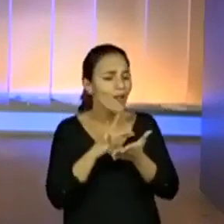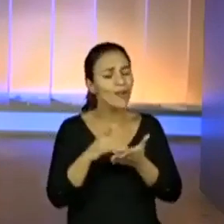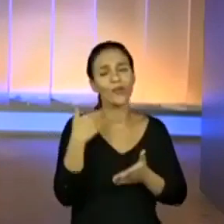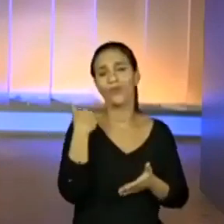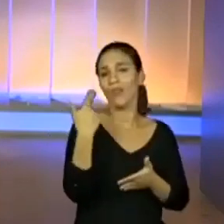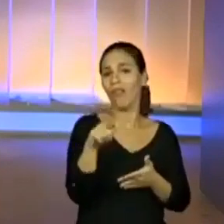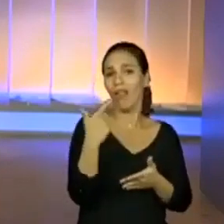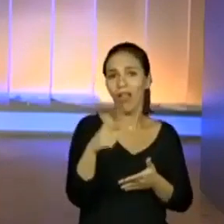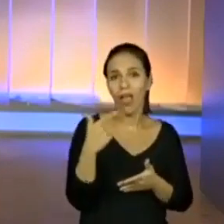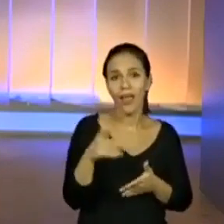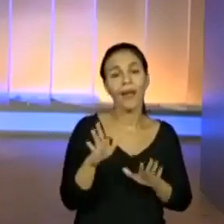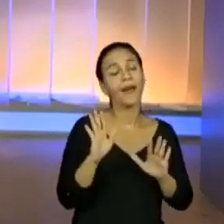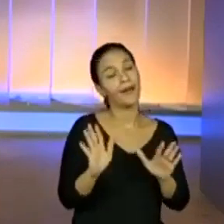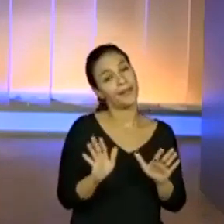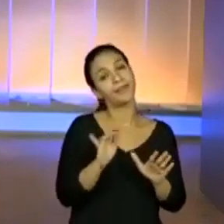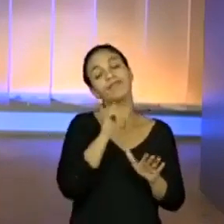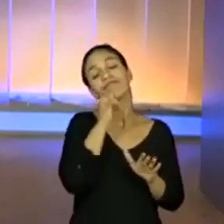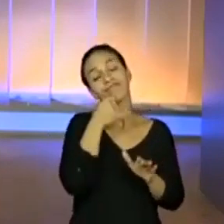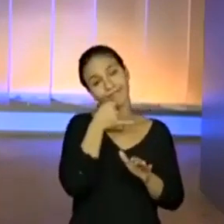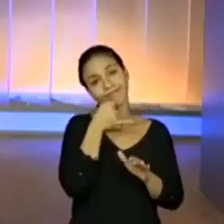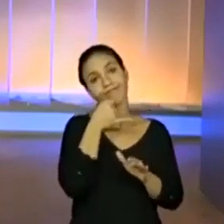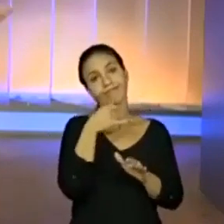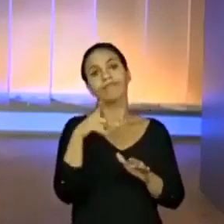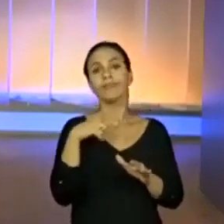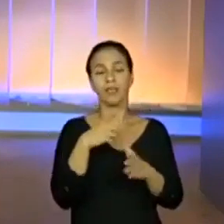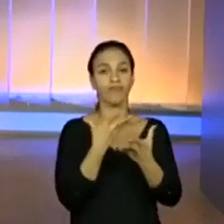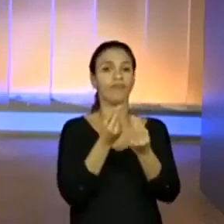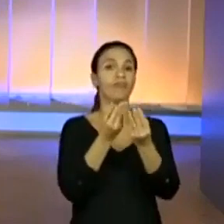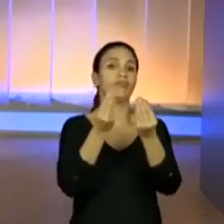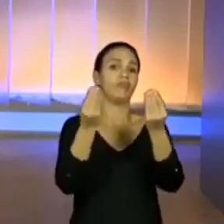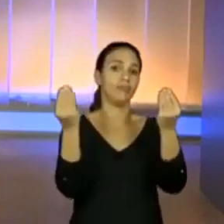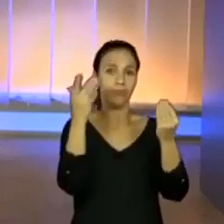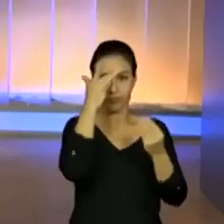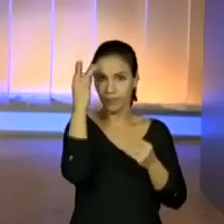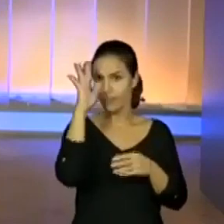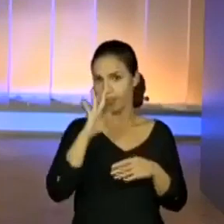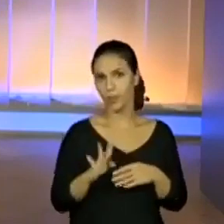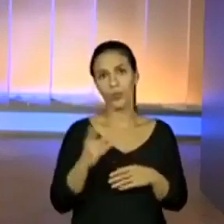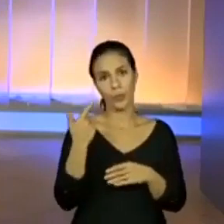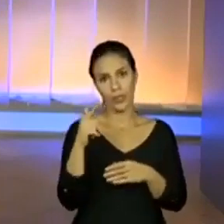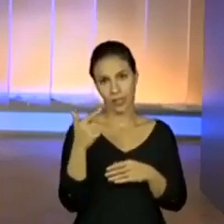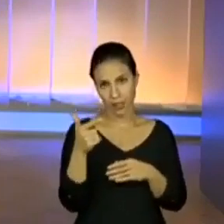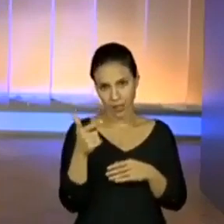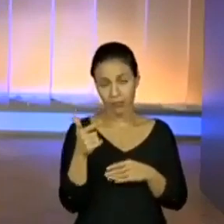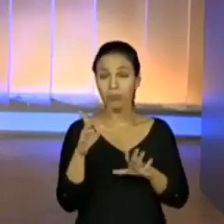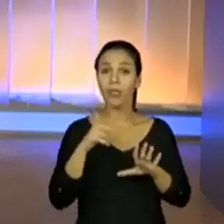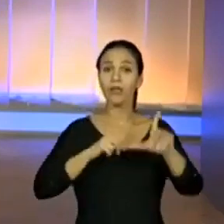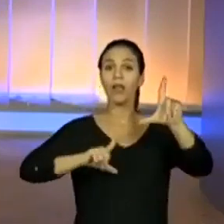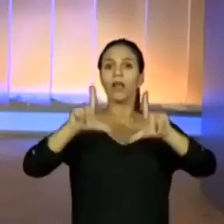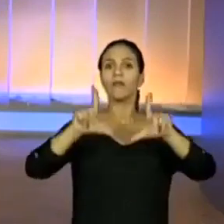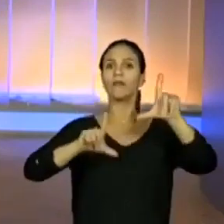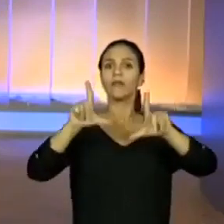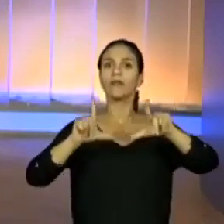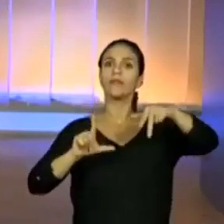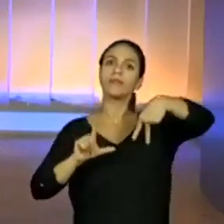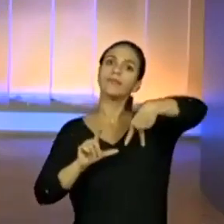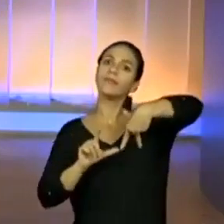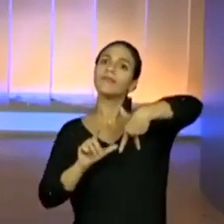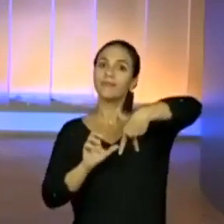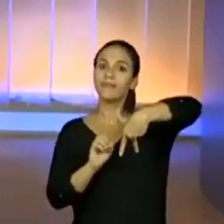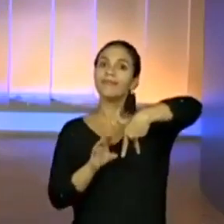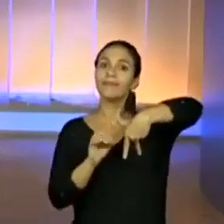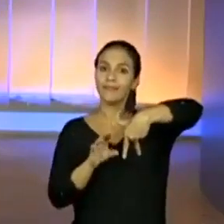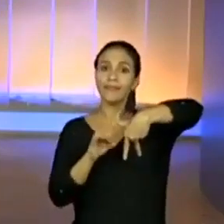internet, que infelizmente é uma realidade das mazelas do Brasil. Nós temos a televisão, o Canal Educação, que uma TV